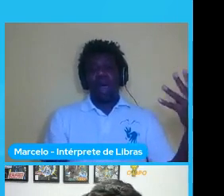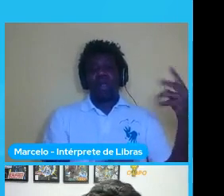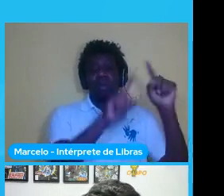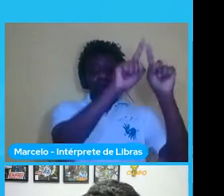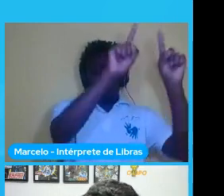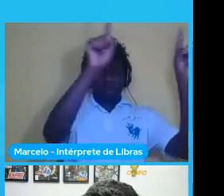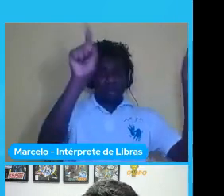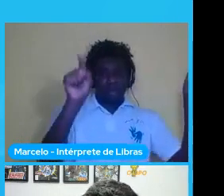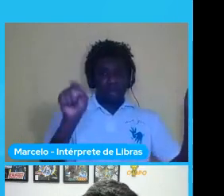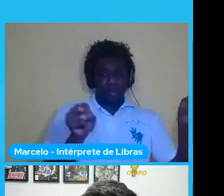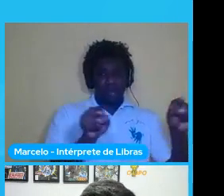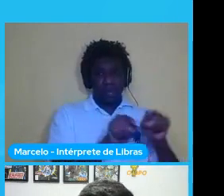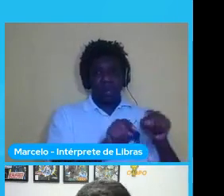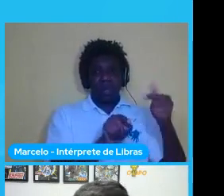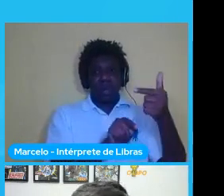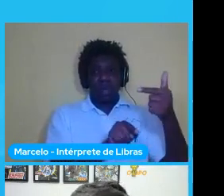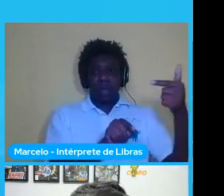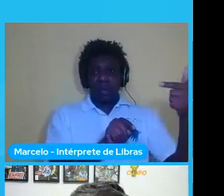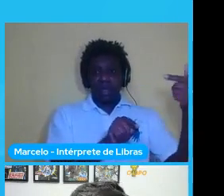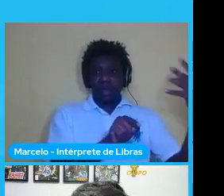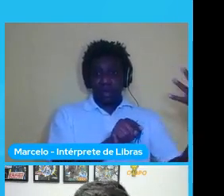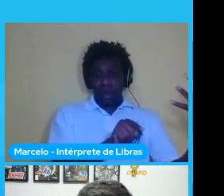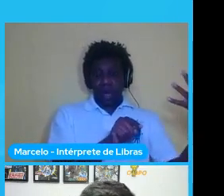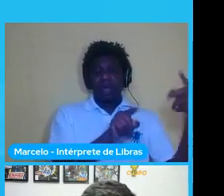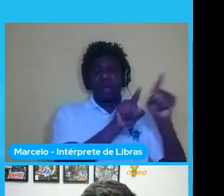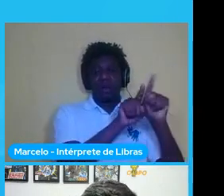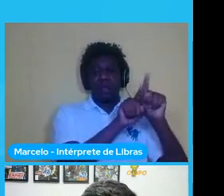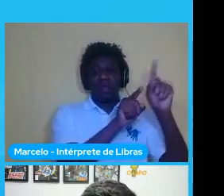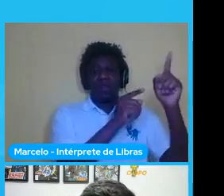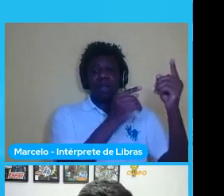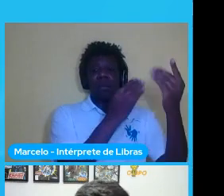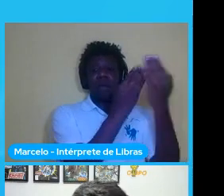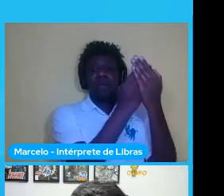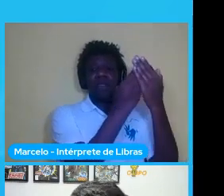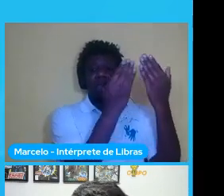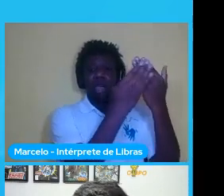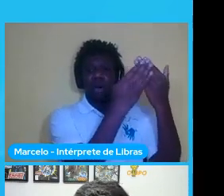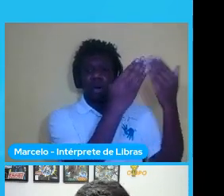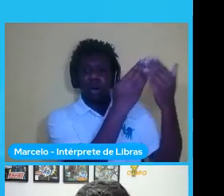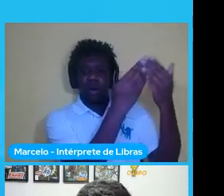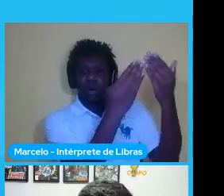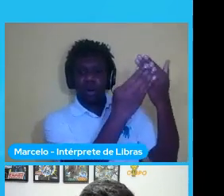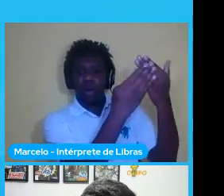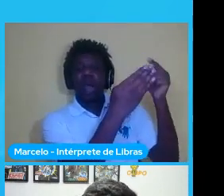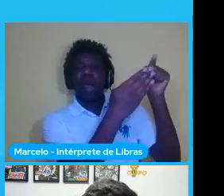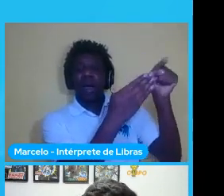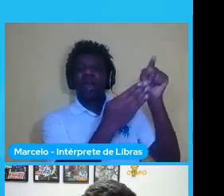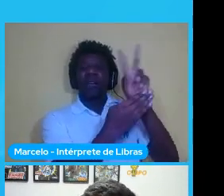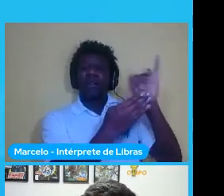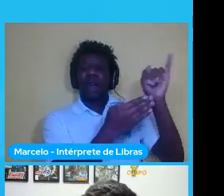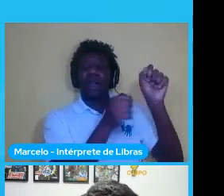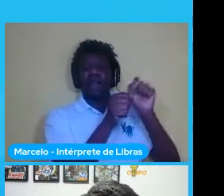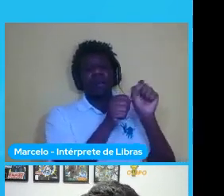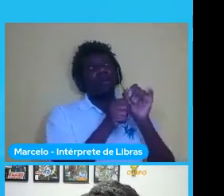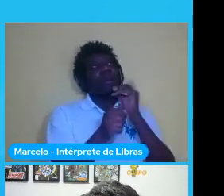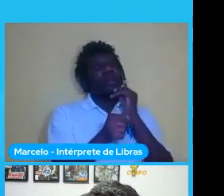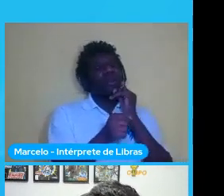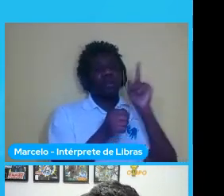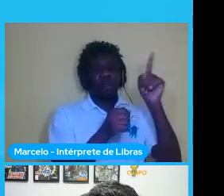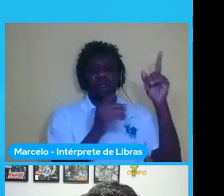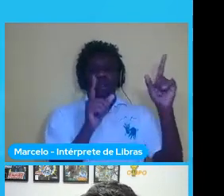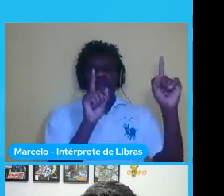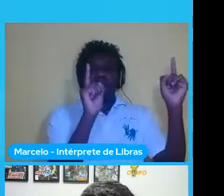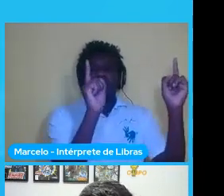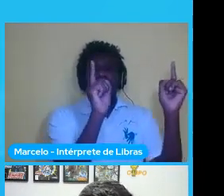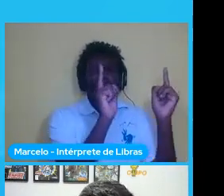aí você vai aplicar um filtro dependendo do kernel e dos strides que você esteja passando em cima delas ela vai reduzir